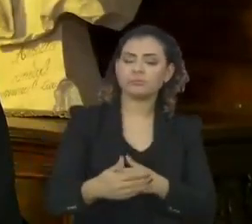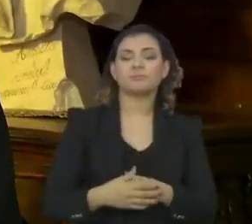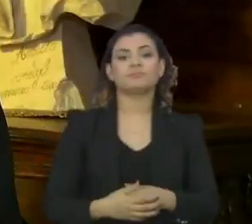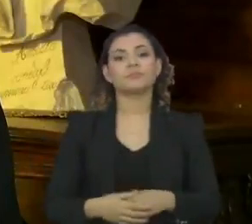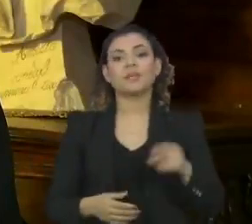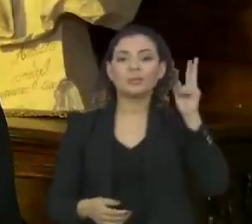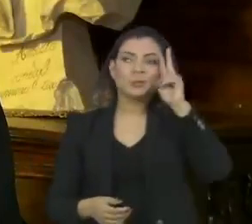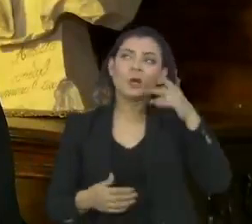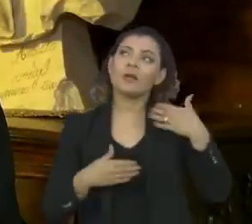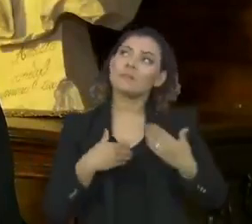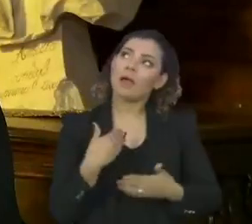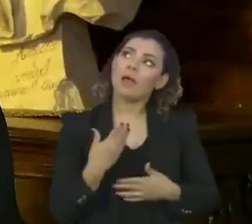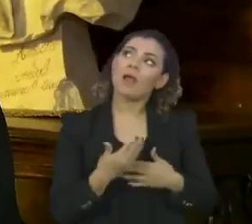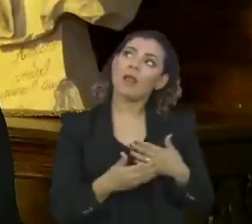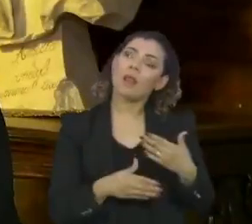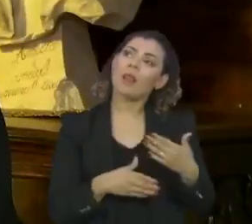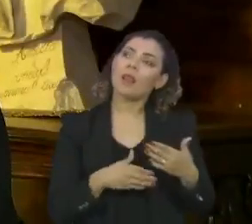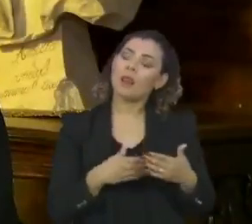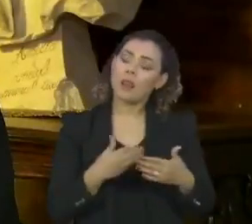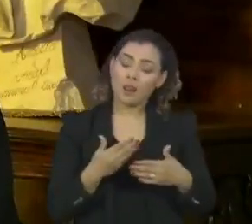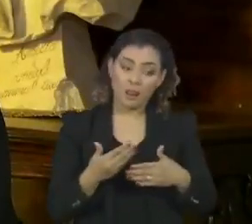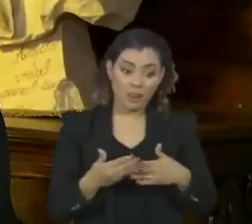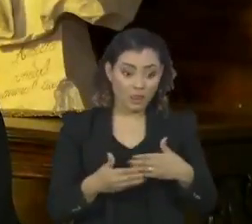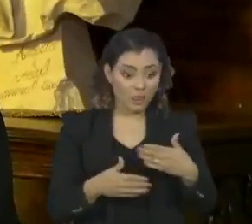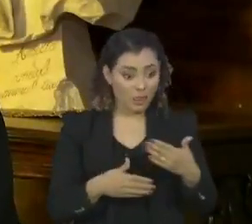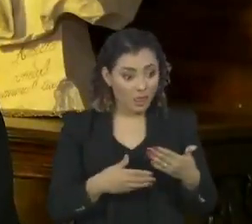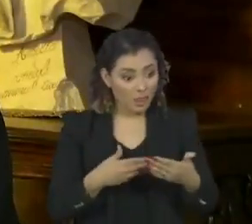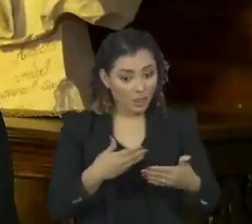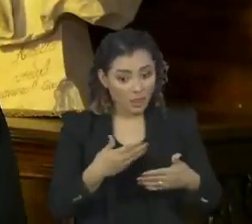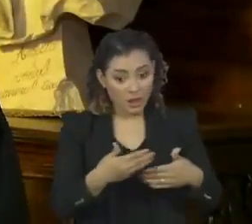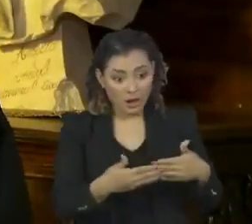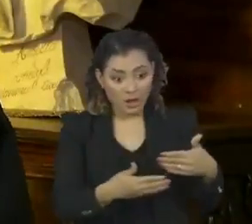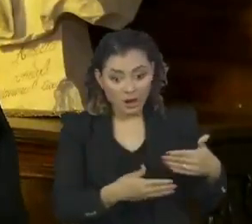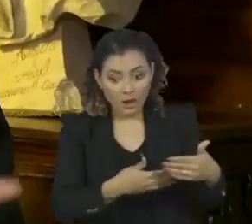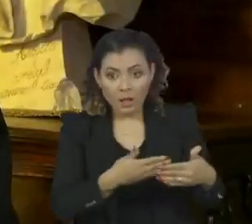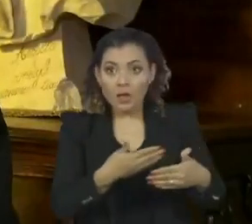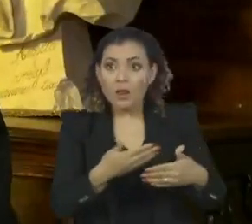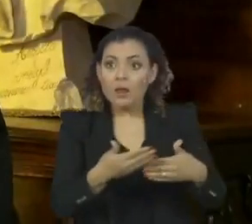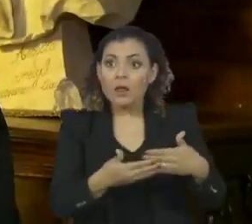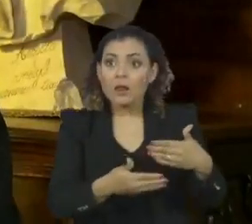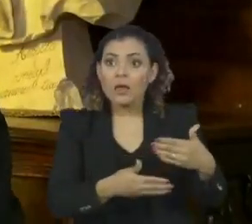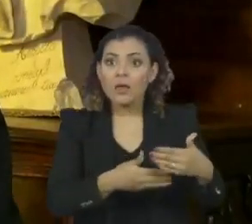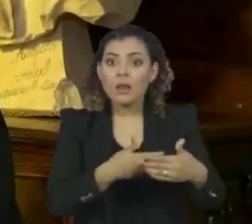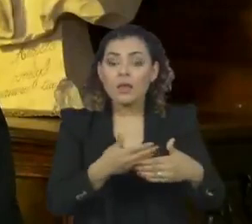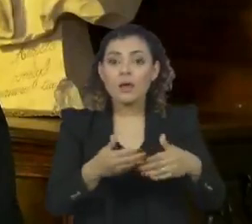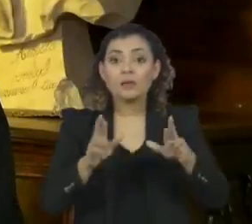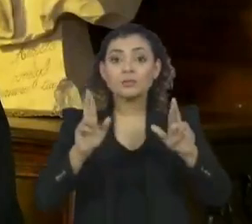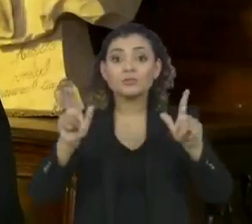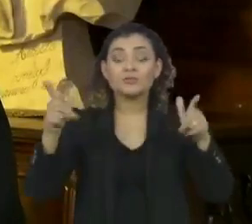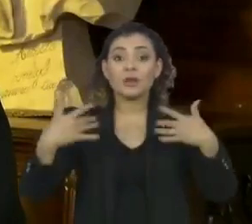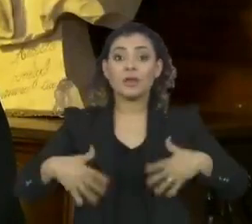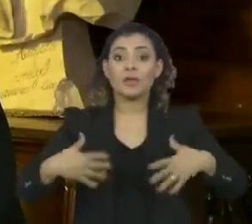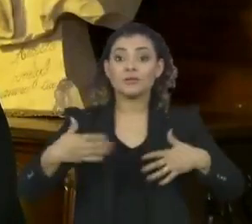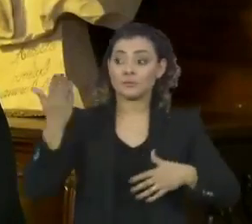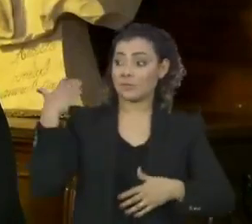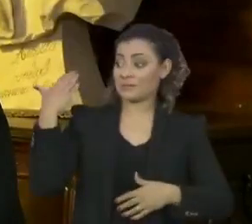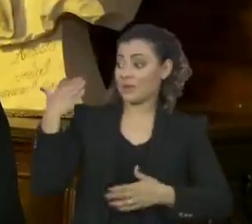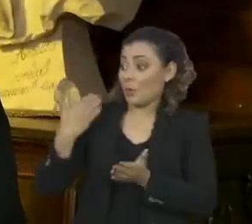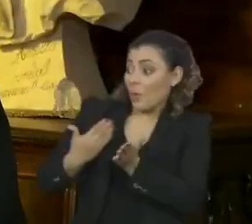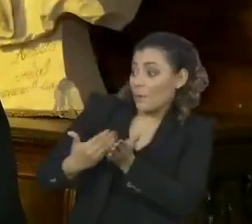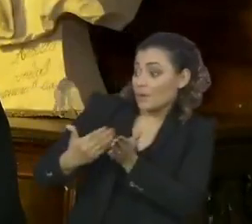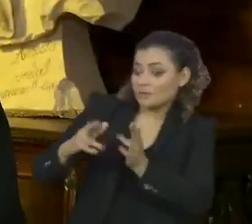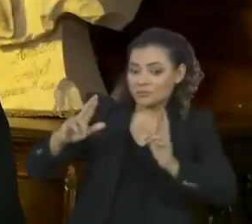história vai caminhando, as coisas vão tomando rumo diferente do que eram no seu início. Mas,